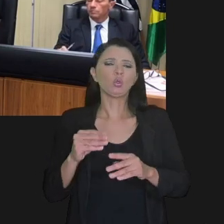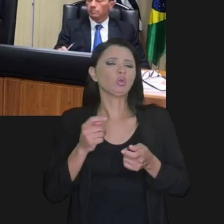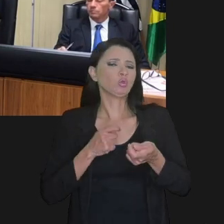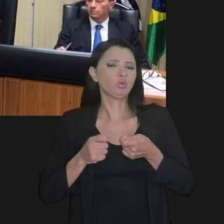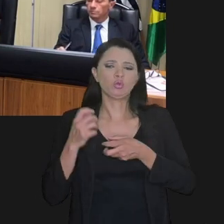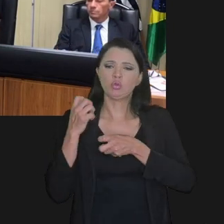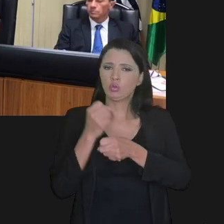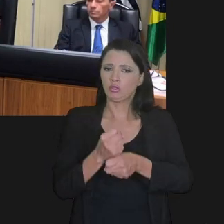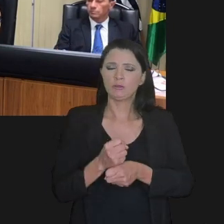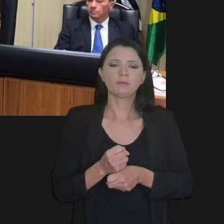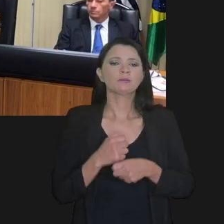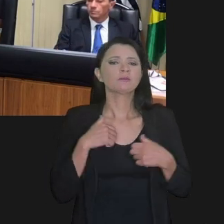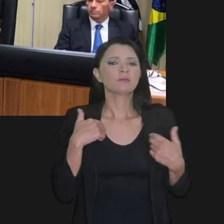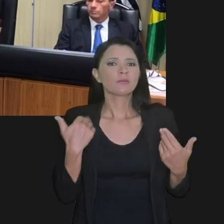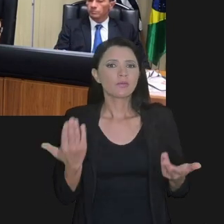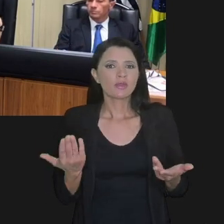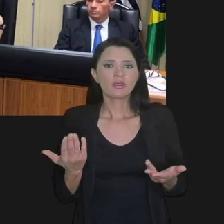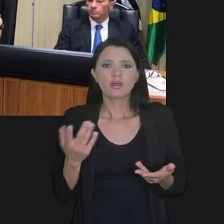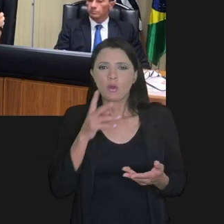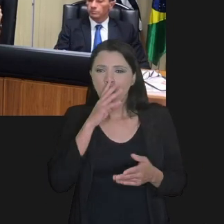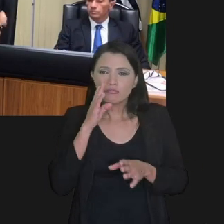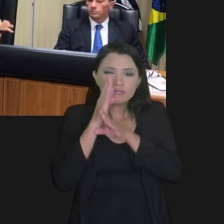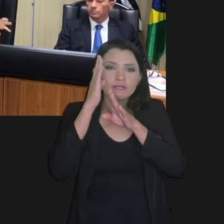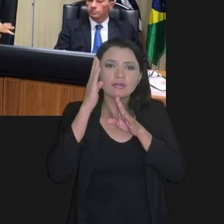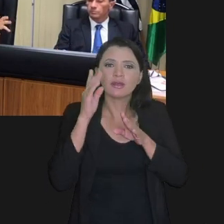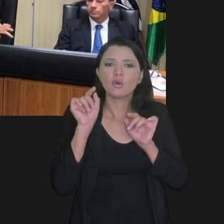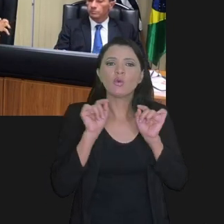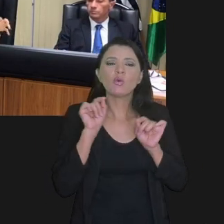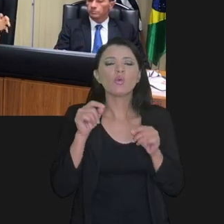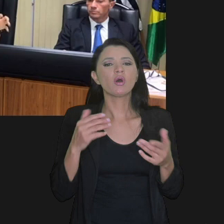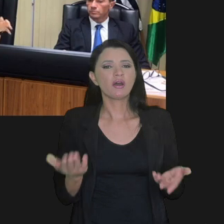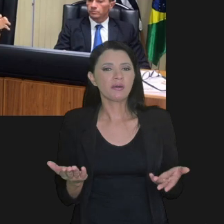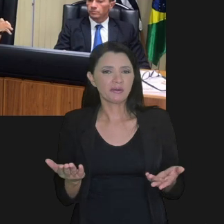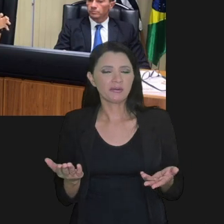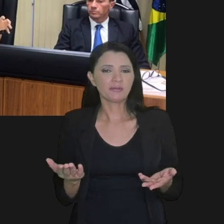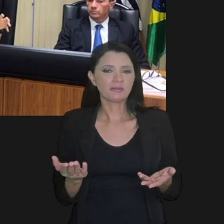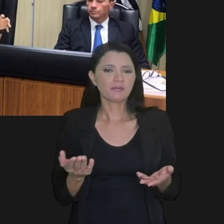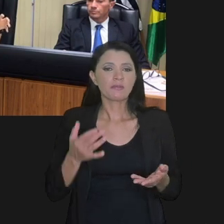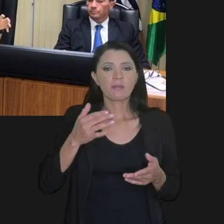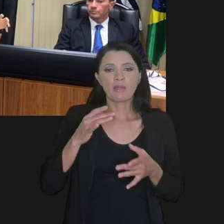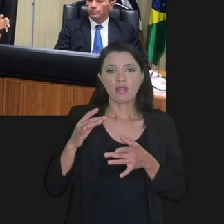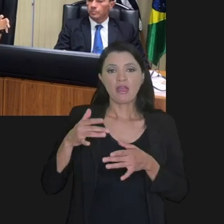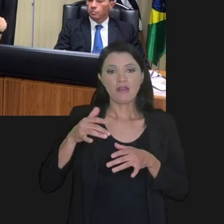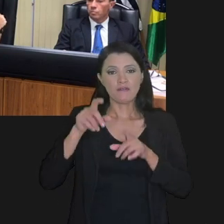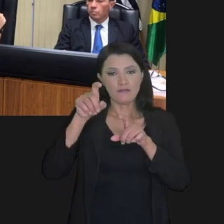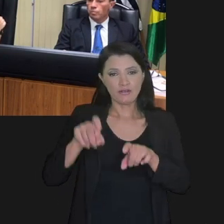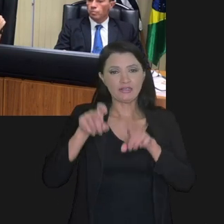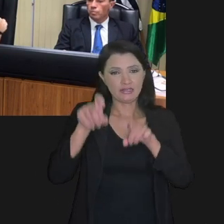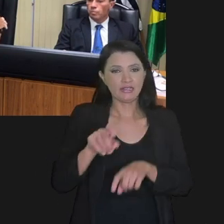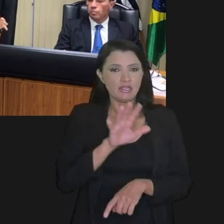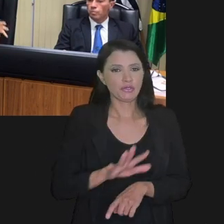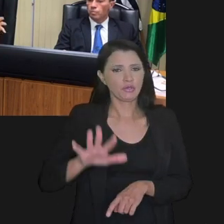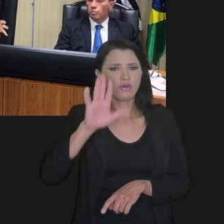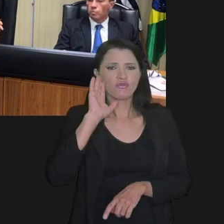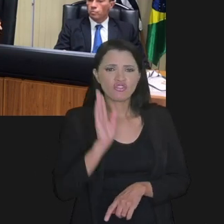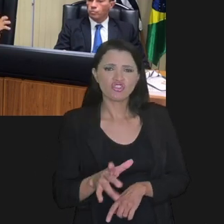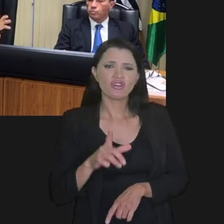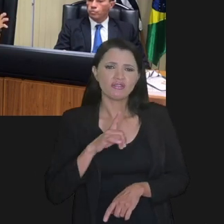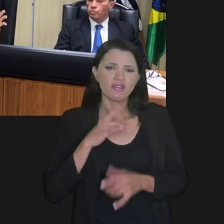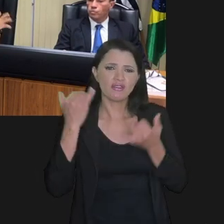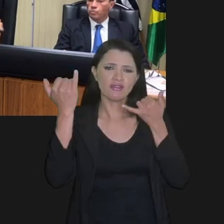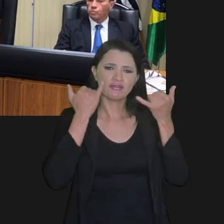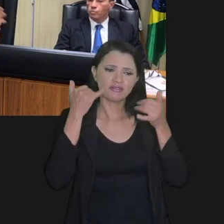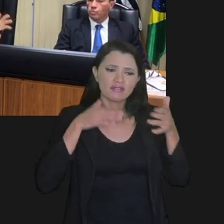nas análises contábeis e tudo. Qual que é a grande sacada disso, meus caros? A Fazenda Nacional já tem